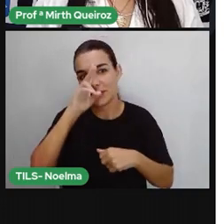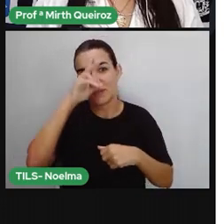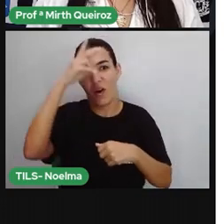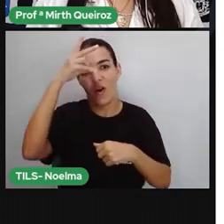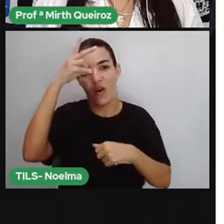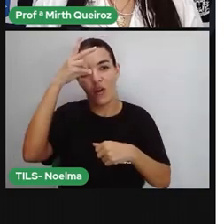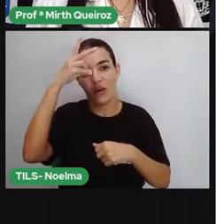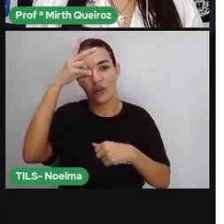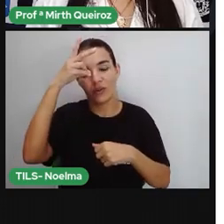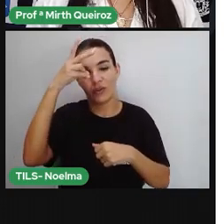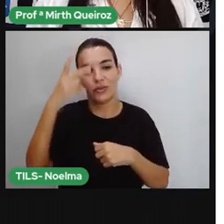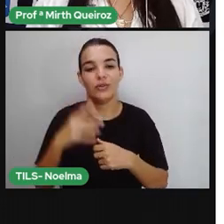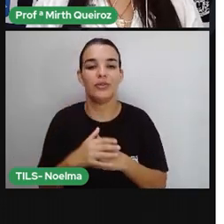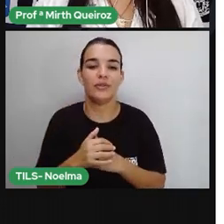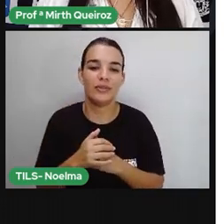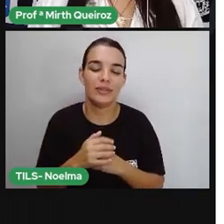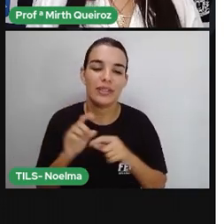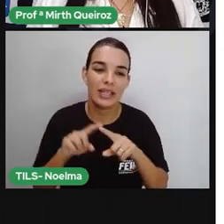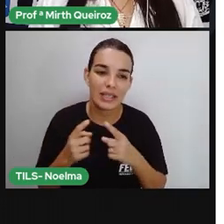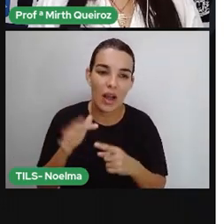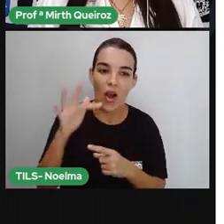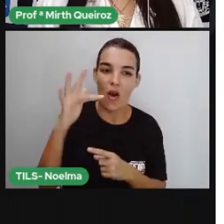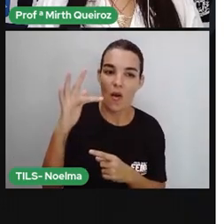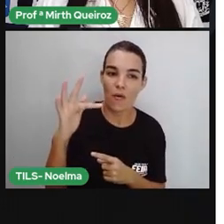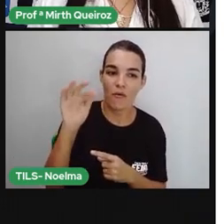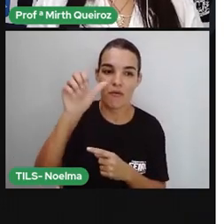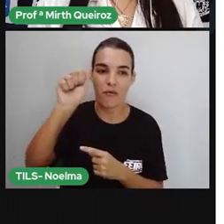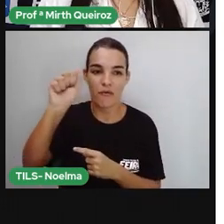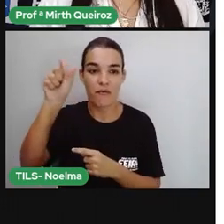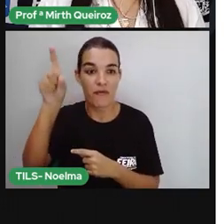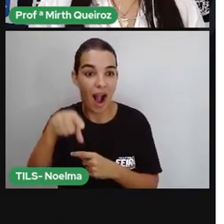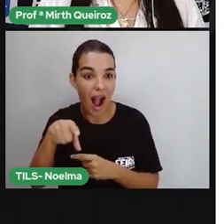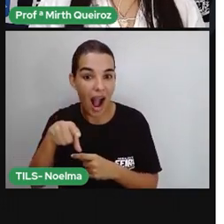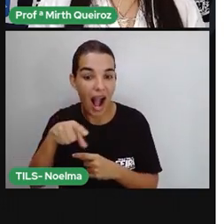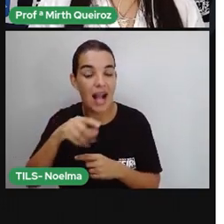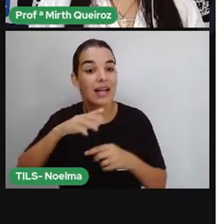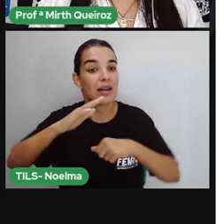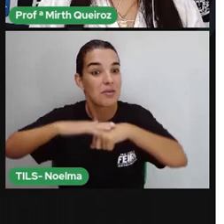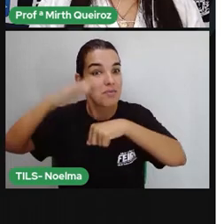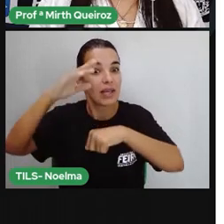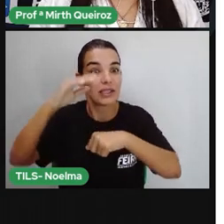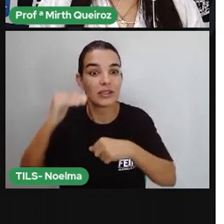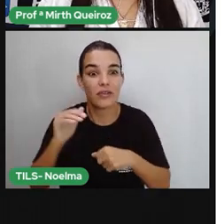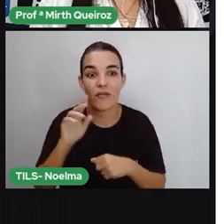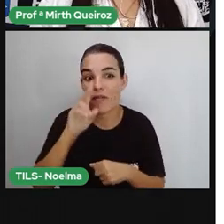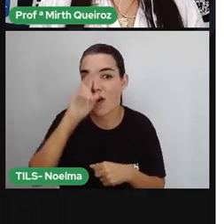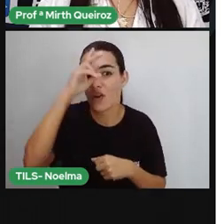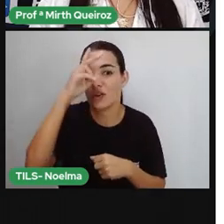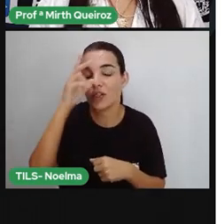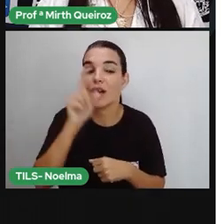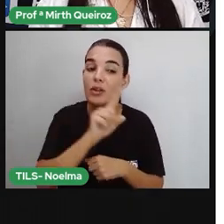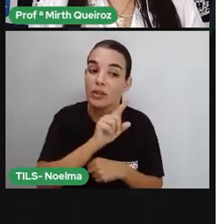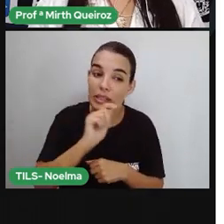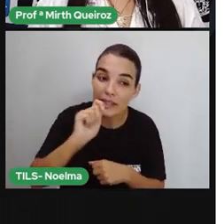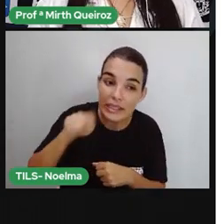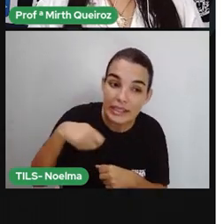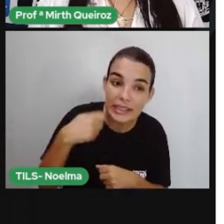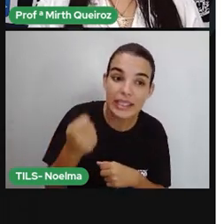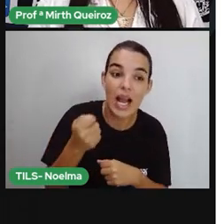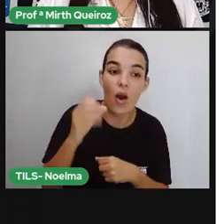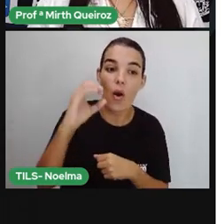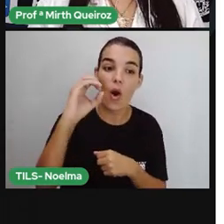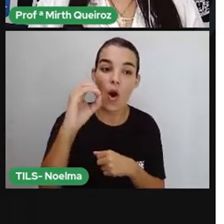intensidade? É o pá. Então, nós podemos dizer que a palavra sofá é uma palavra